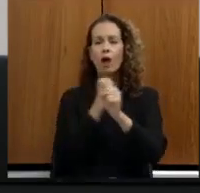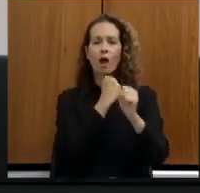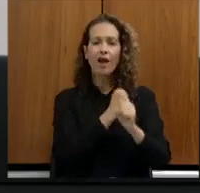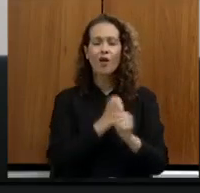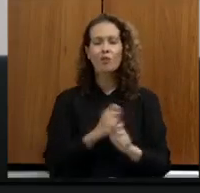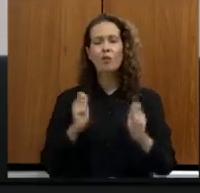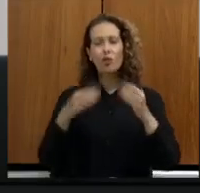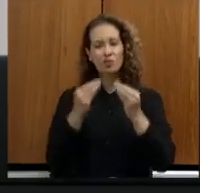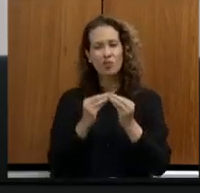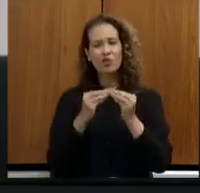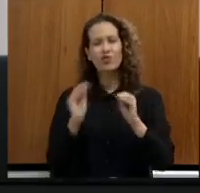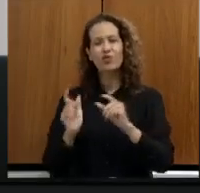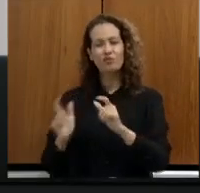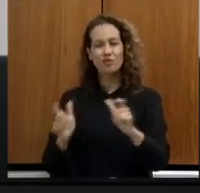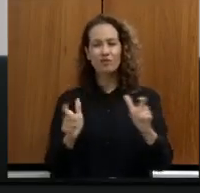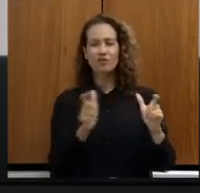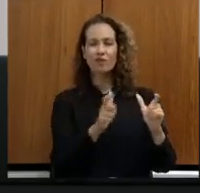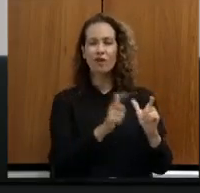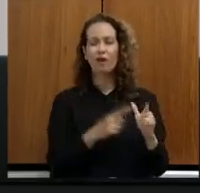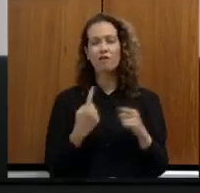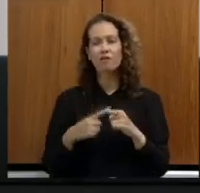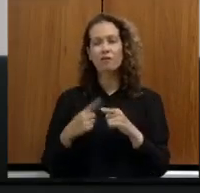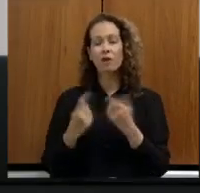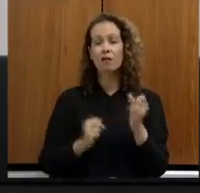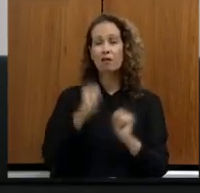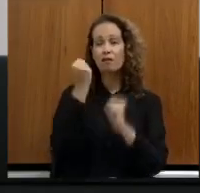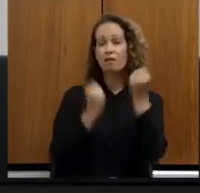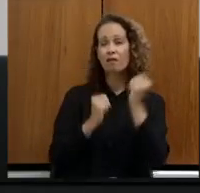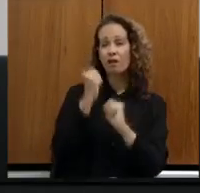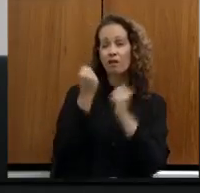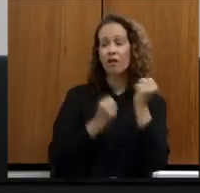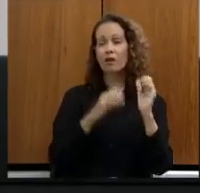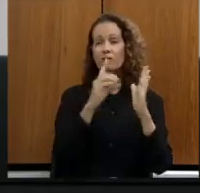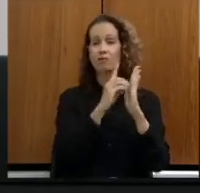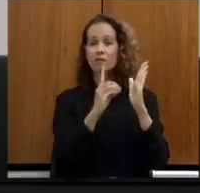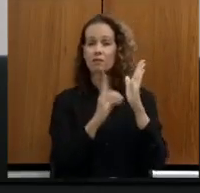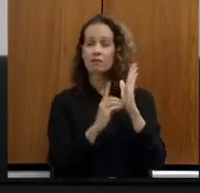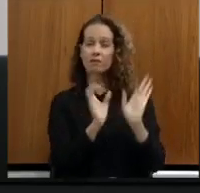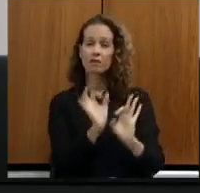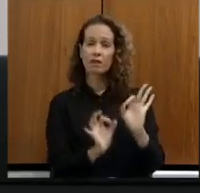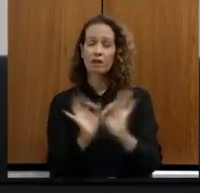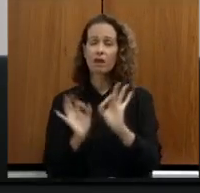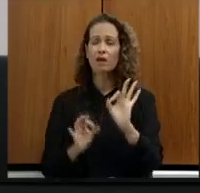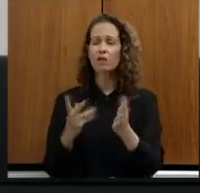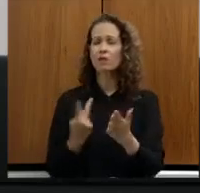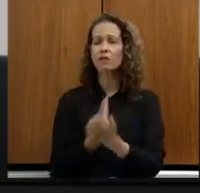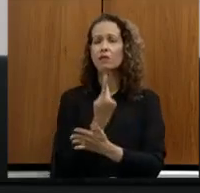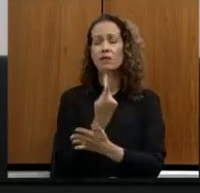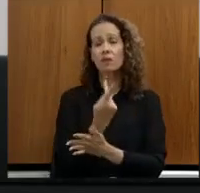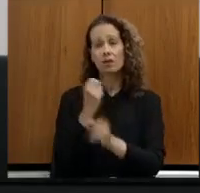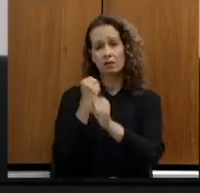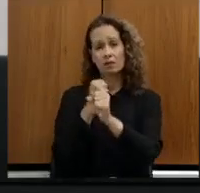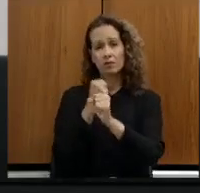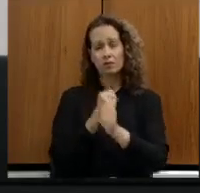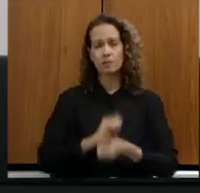como com ausência de compatibilidade da fábrica com o decreto de criação do plano de manejo da área onde aconteceriam as obras